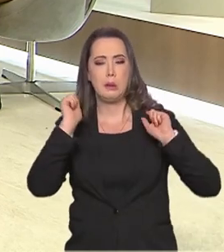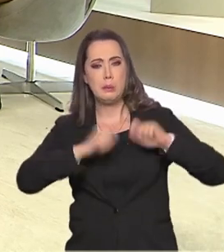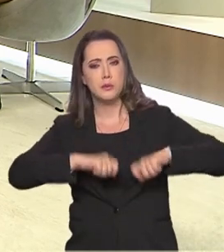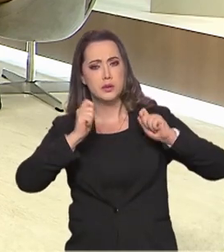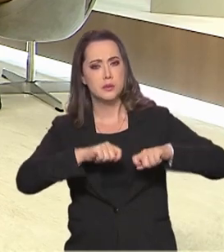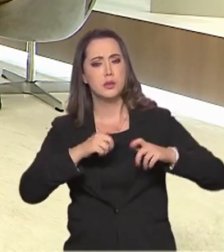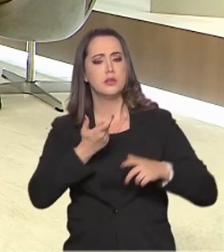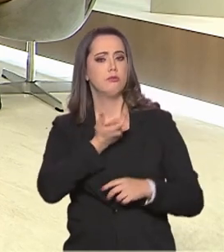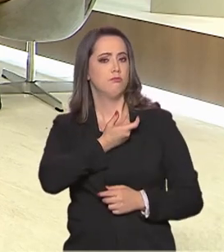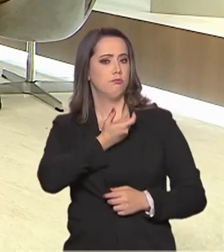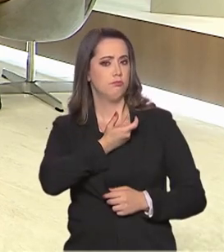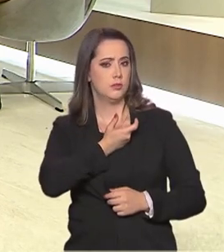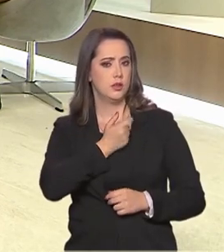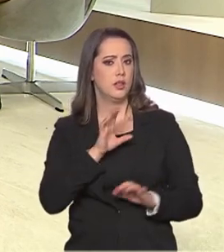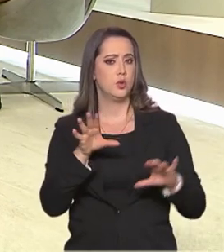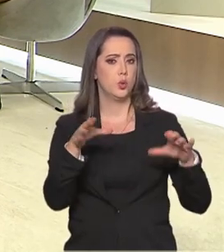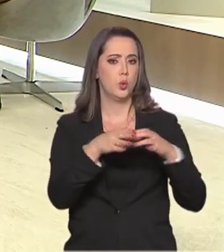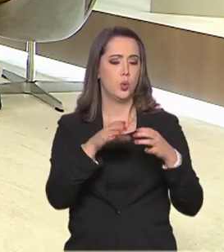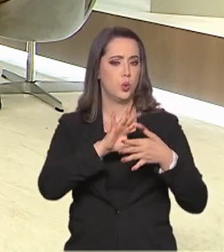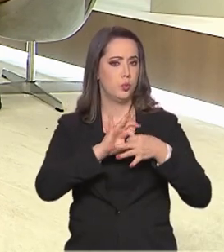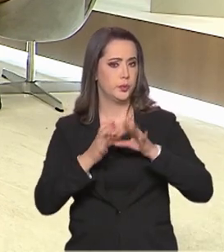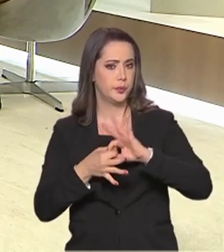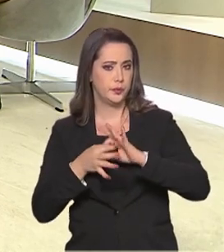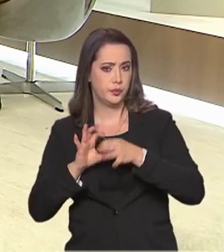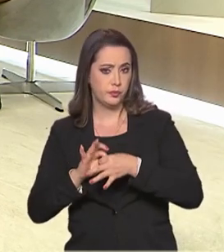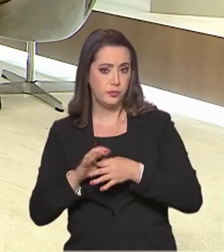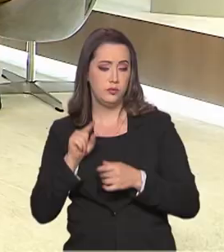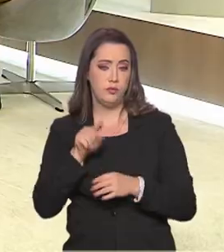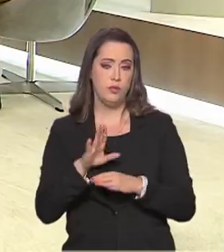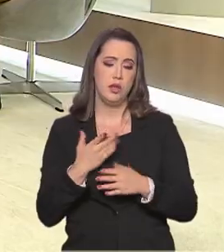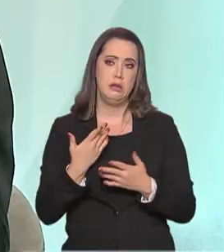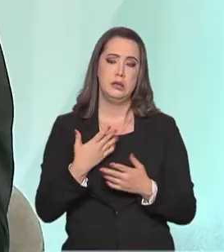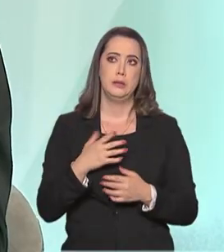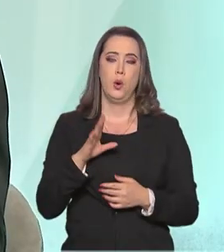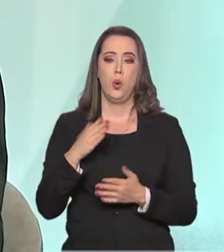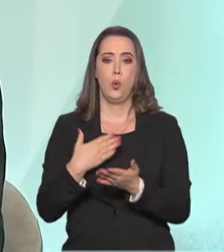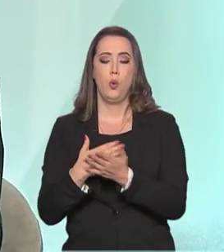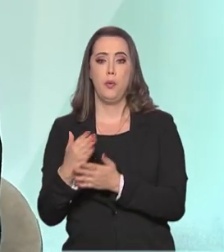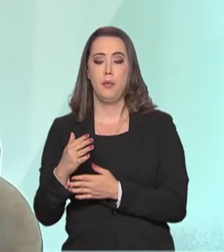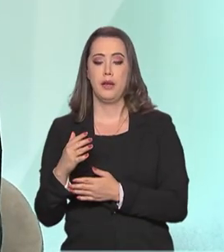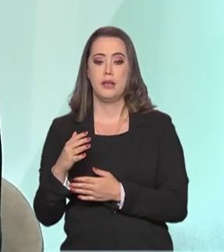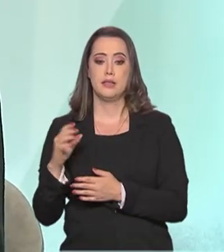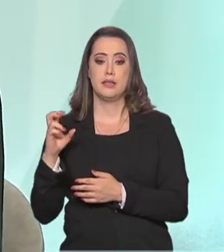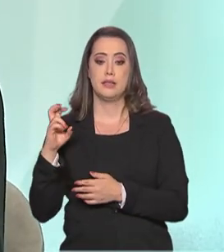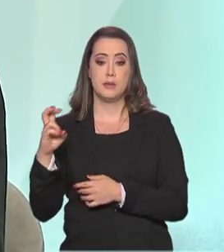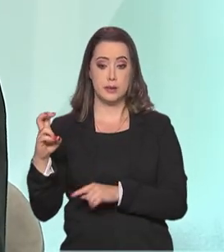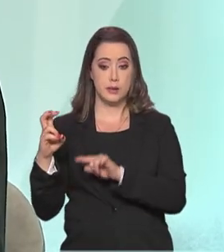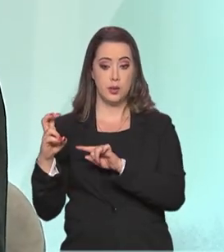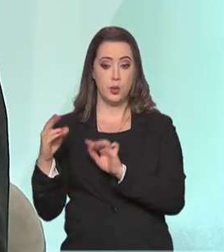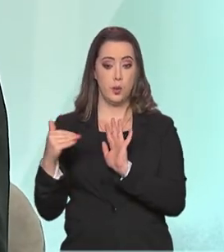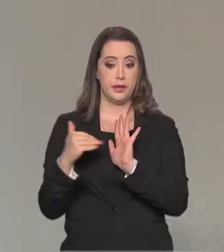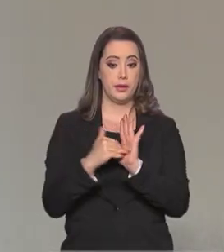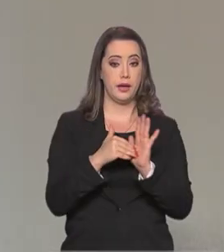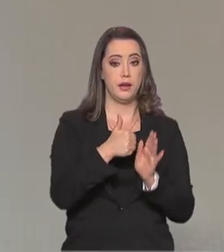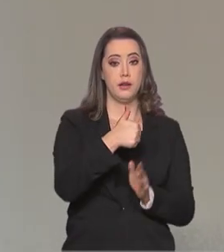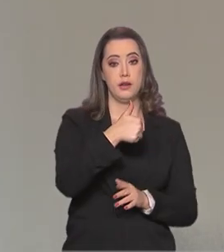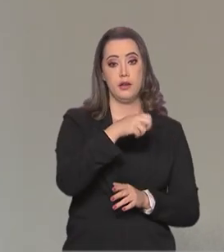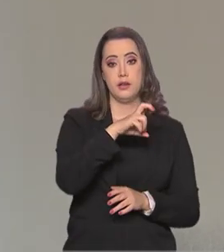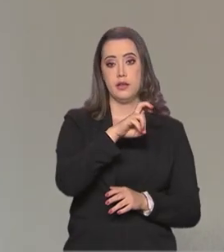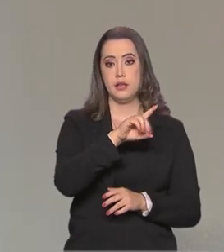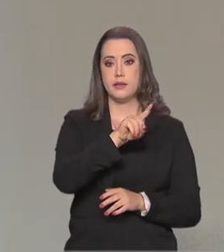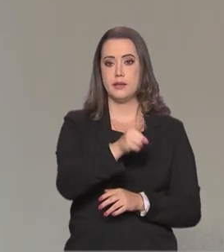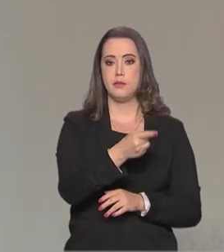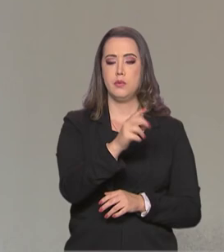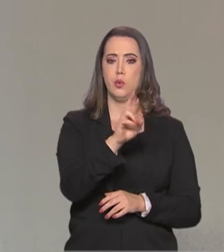de medalhas no ciclo olímpico. E esse benefício vai de cinco, chega até 15 mil reais. E